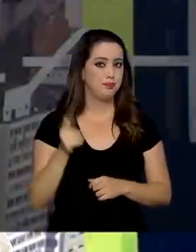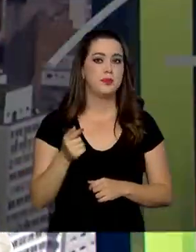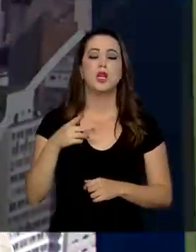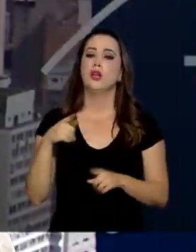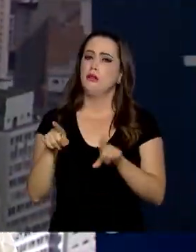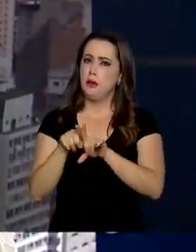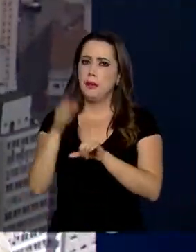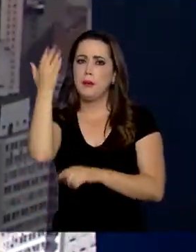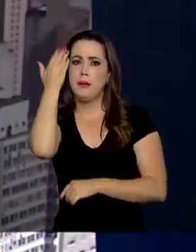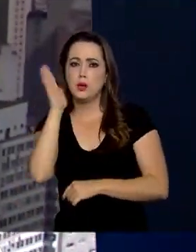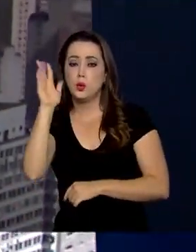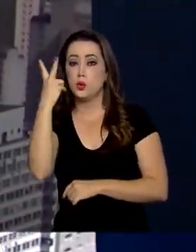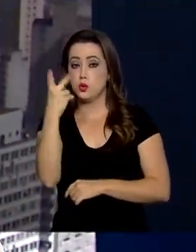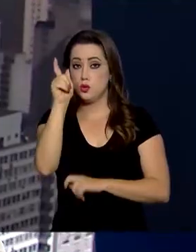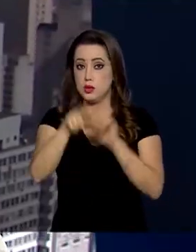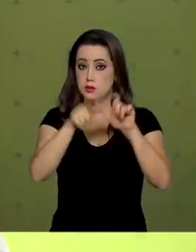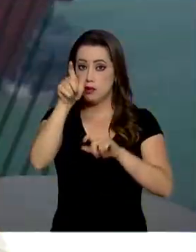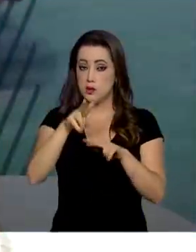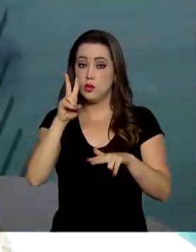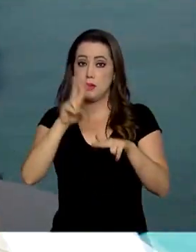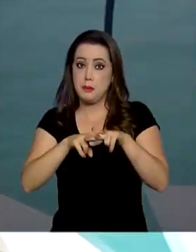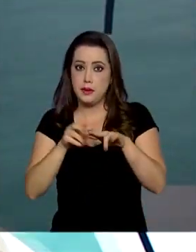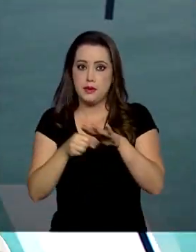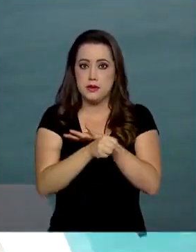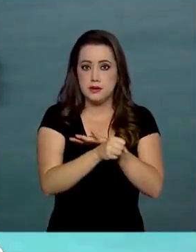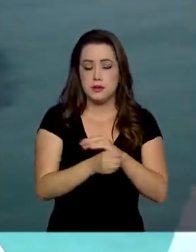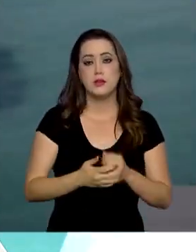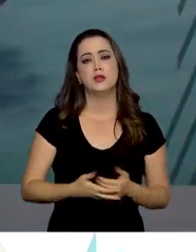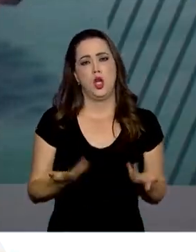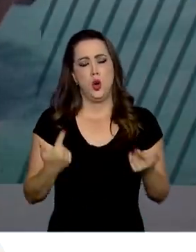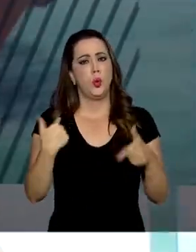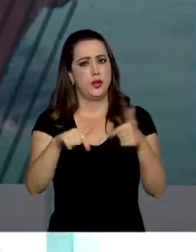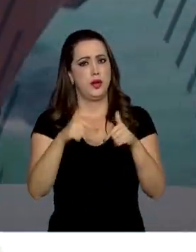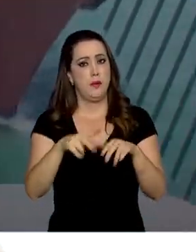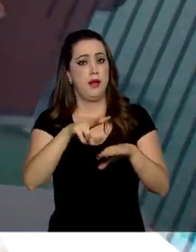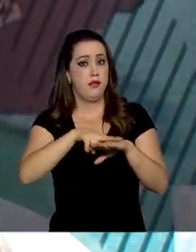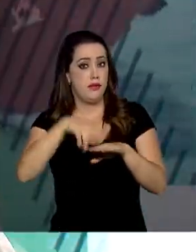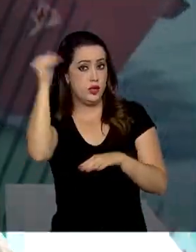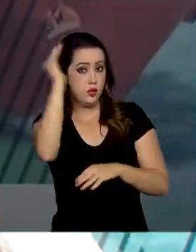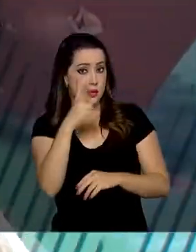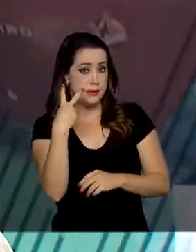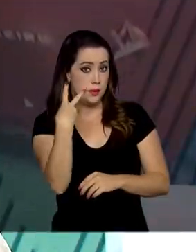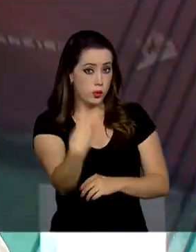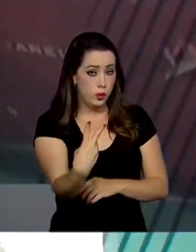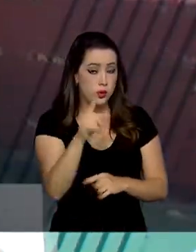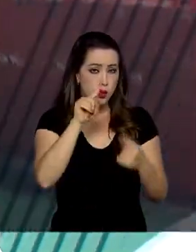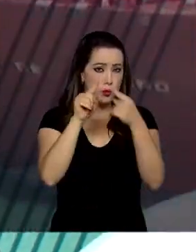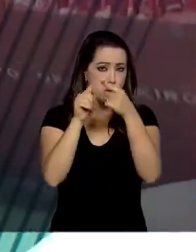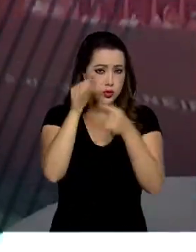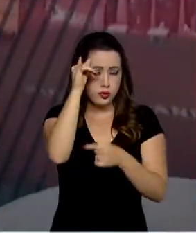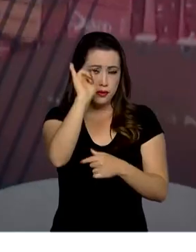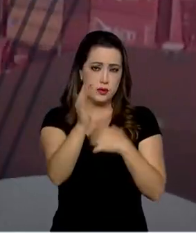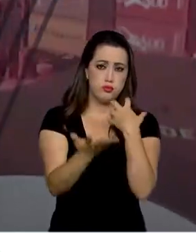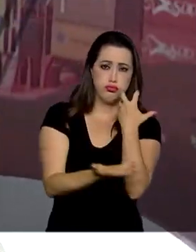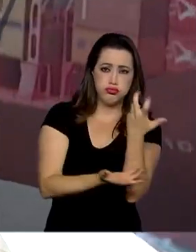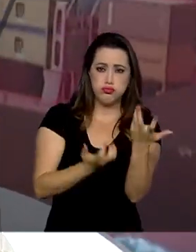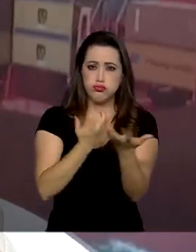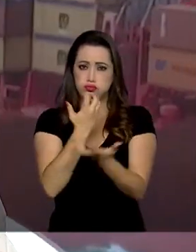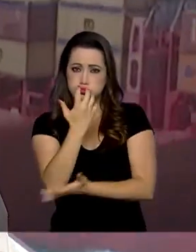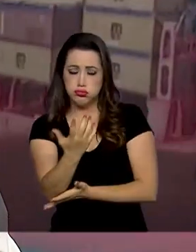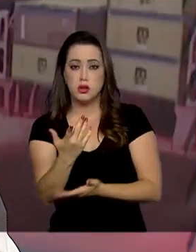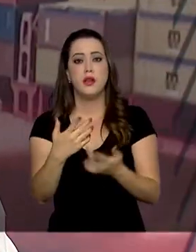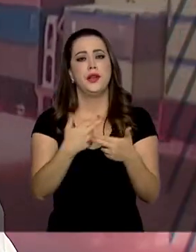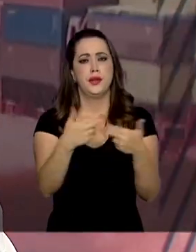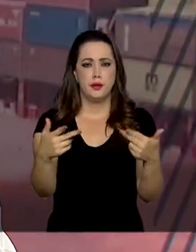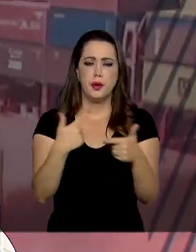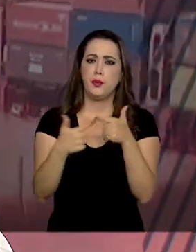em Mato Grosso, dois infratores foram detidos em Novo Mundo. A Verde Brasil 2 tem como objetivo o combate ao desmatamento e